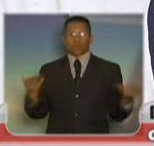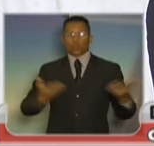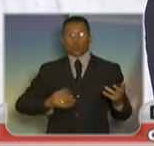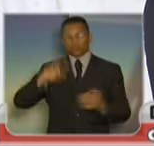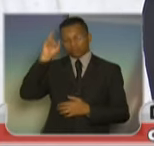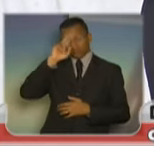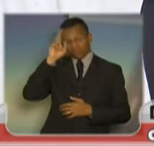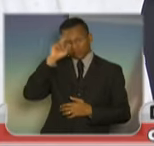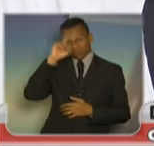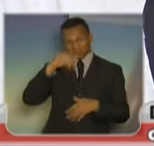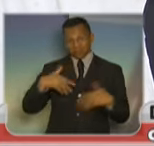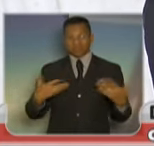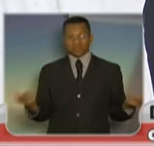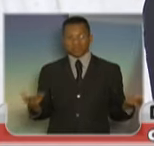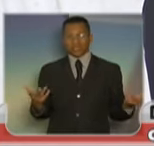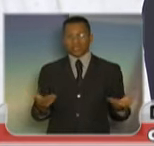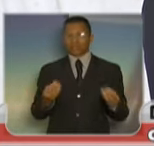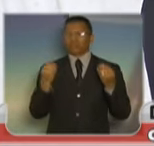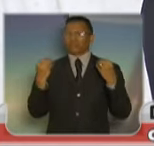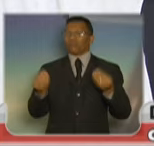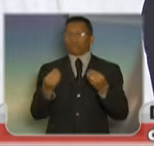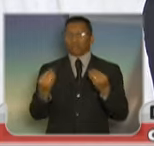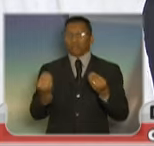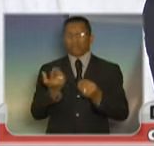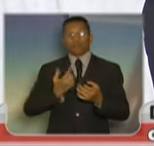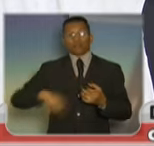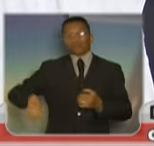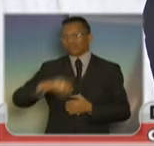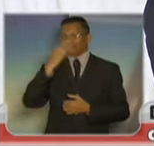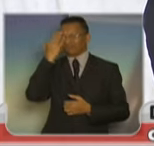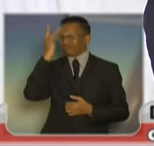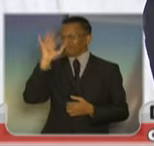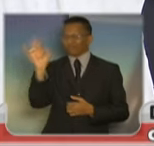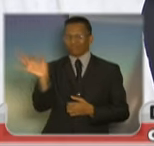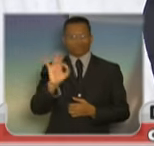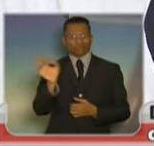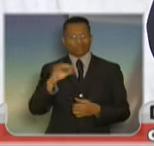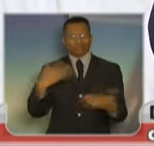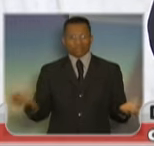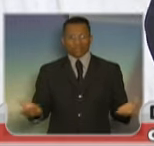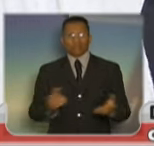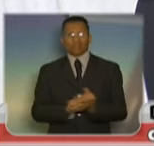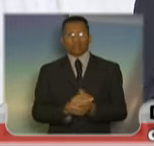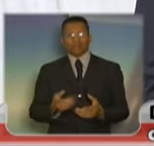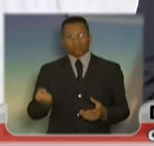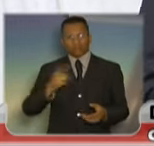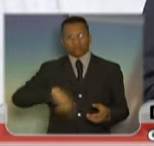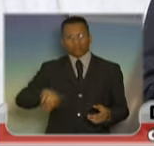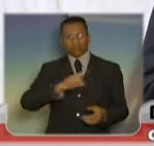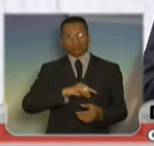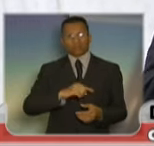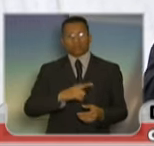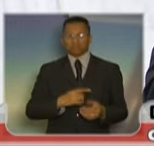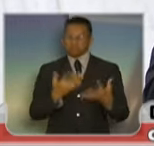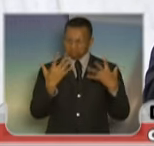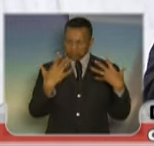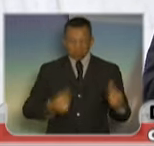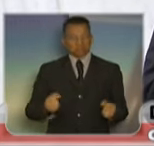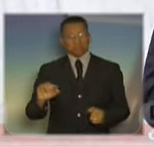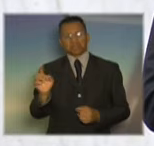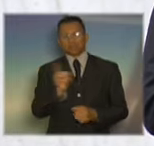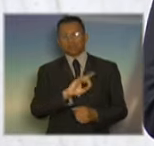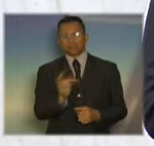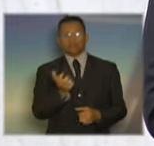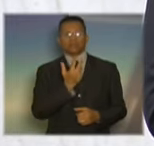de atitude é totalmente incompreendida e totalmente condenável. Nós não podemos permitir e aceitar